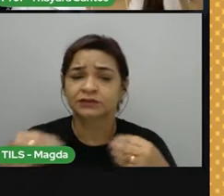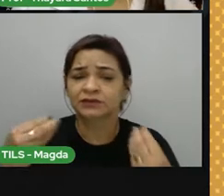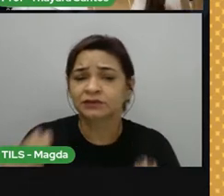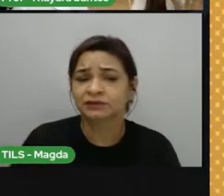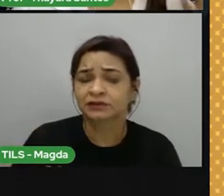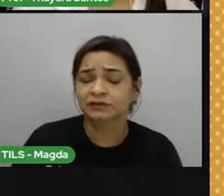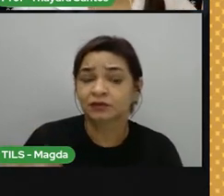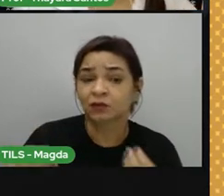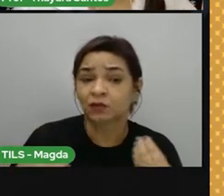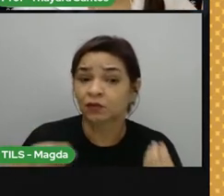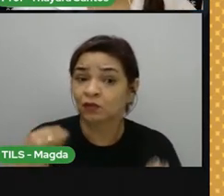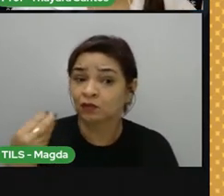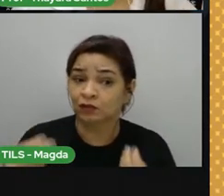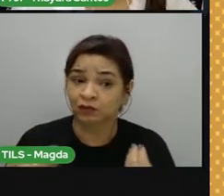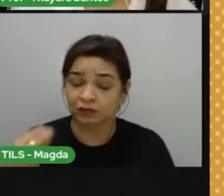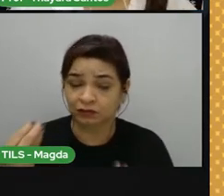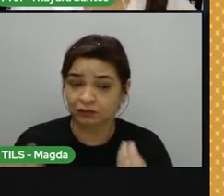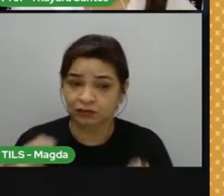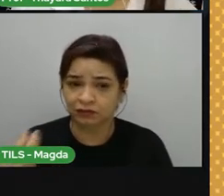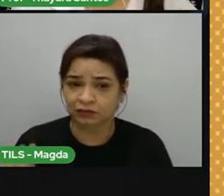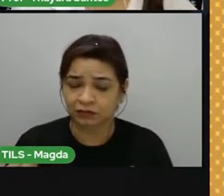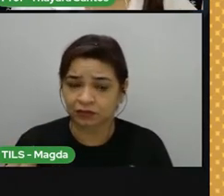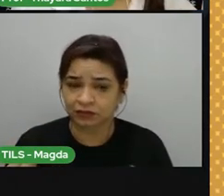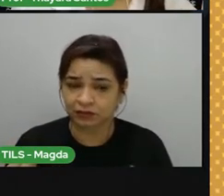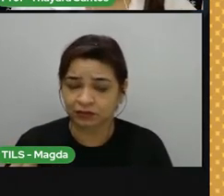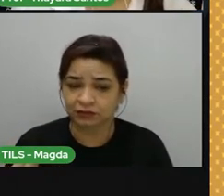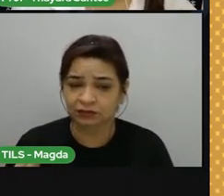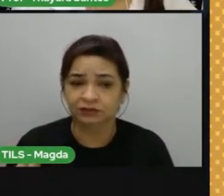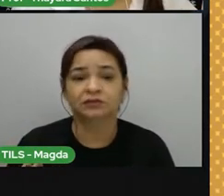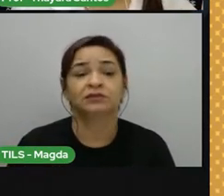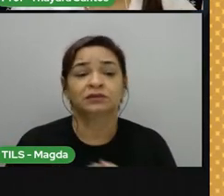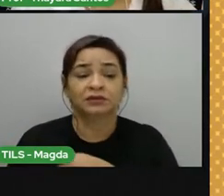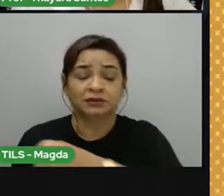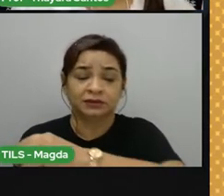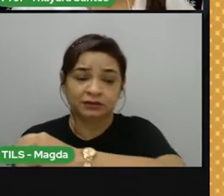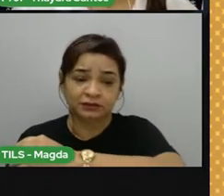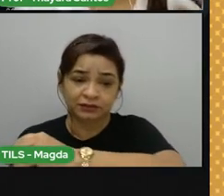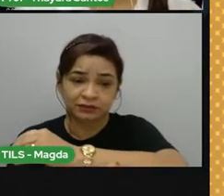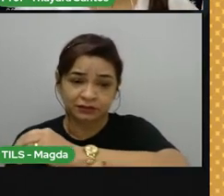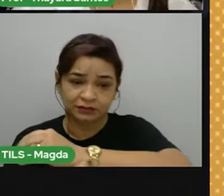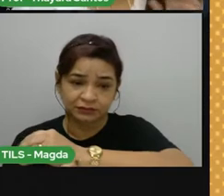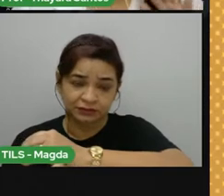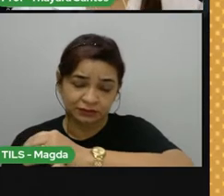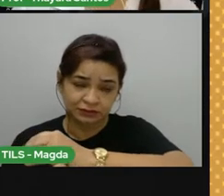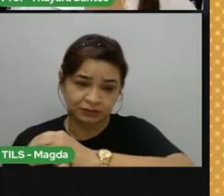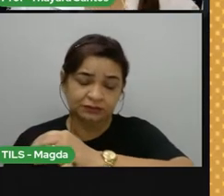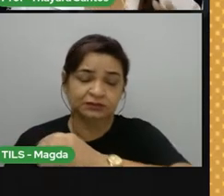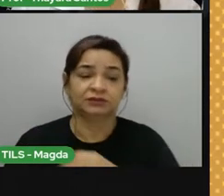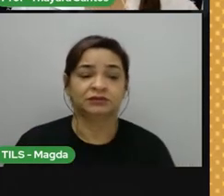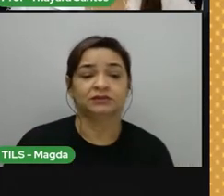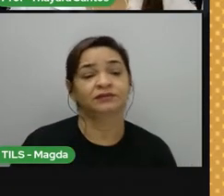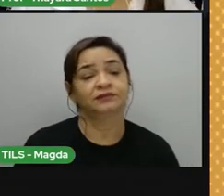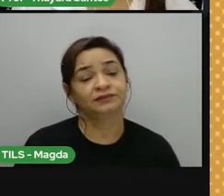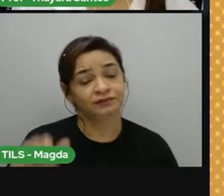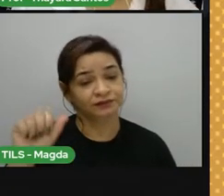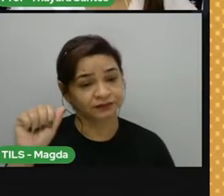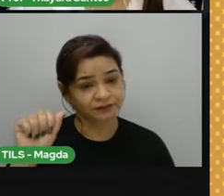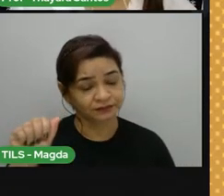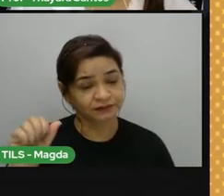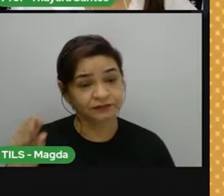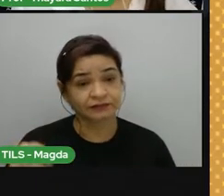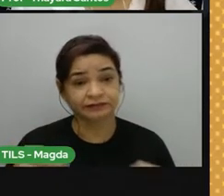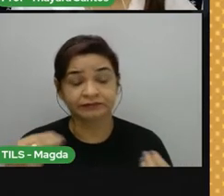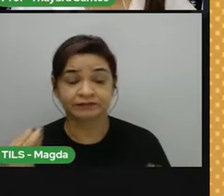qual fator climático? A latitude, letra A, como a gente falou, a latitude é como